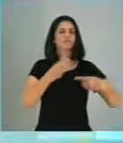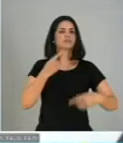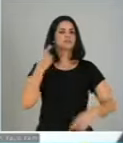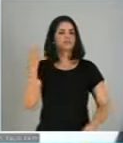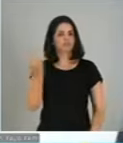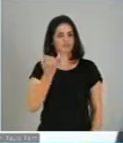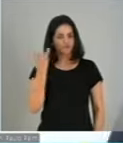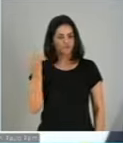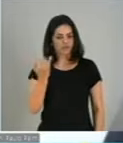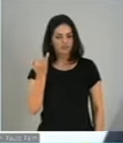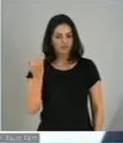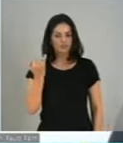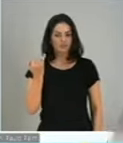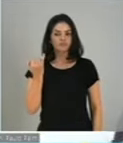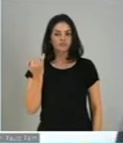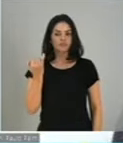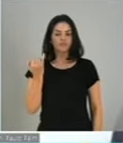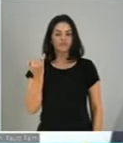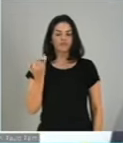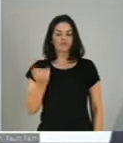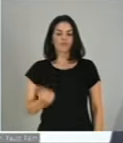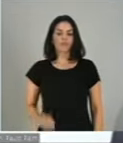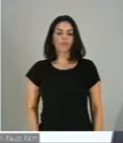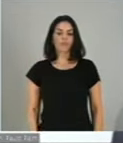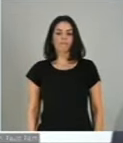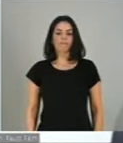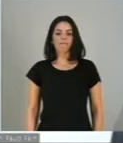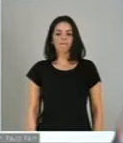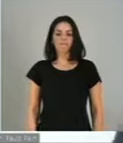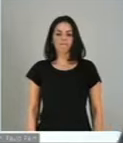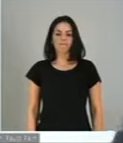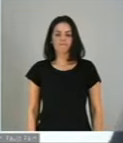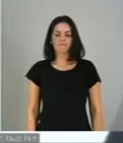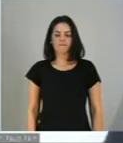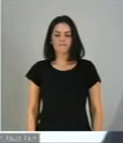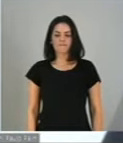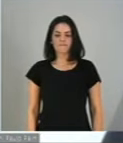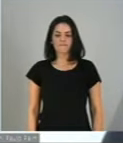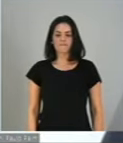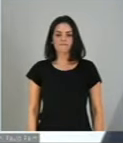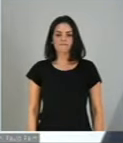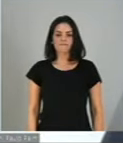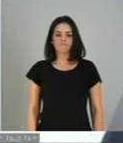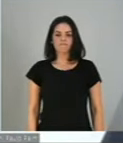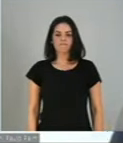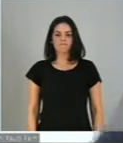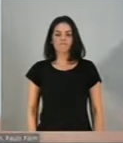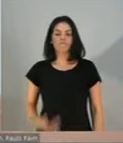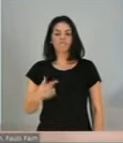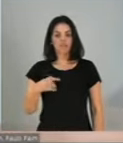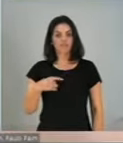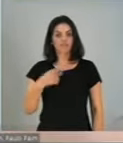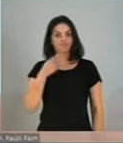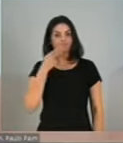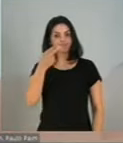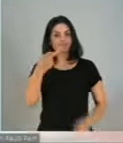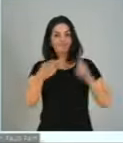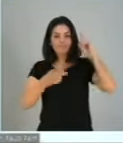Eu começaria fazendo, demonstrando uma preocupação que fiquei